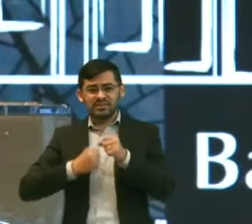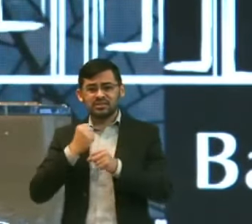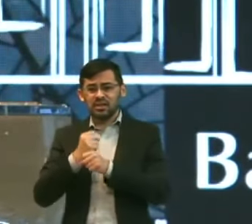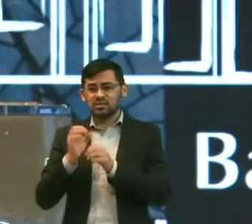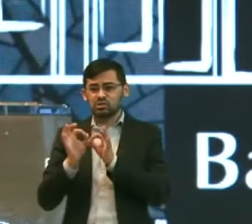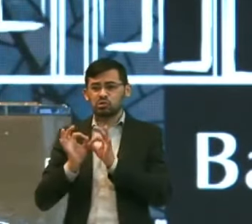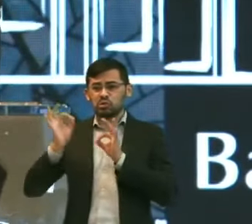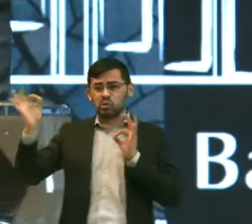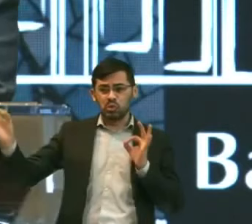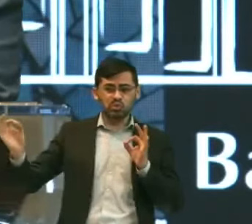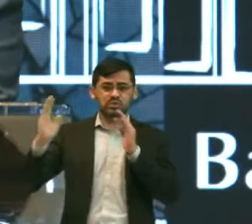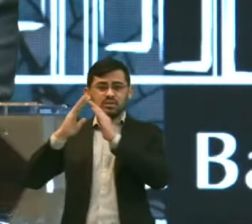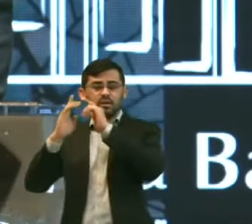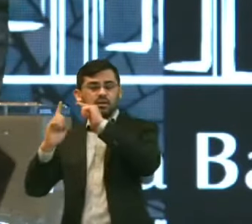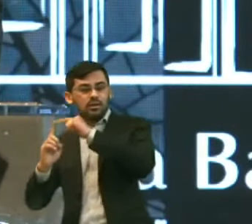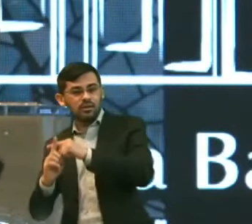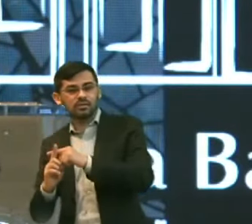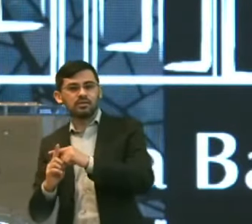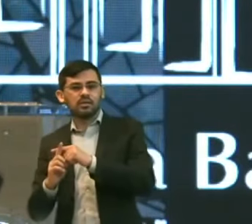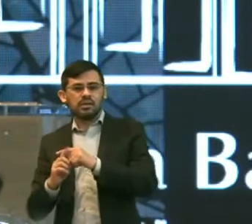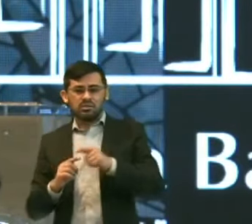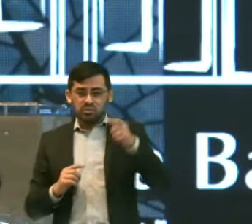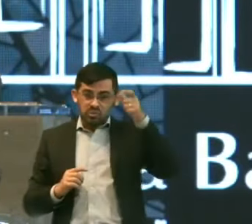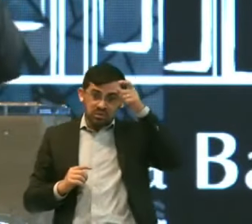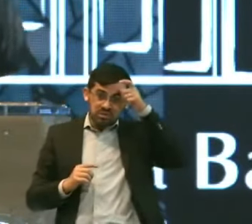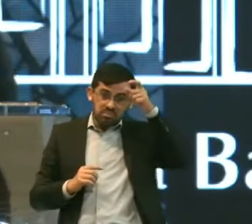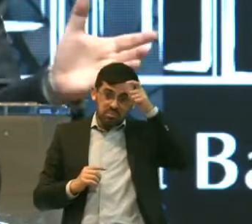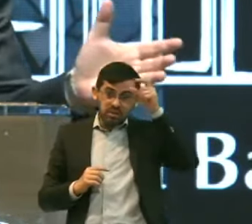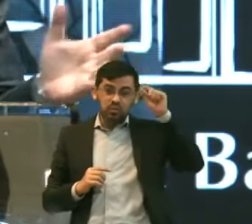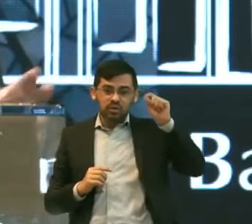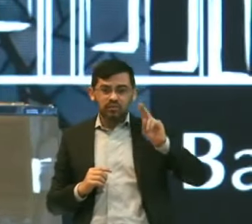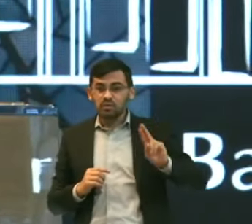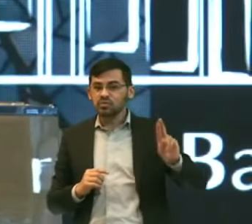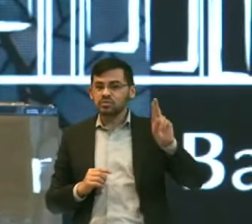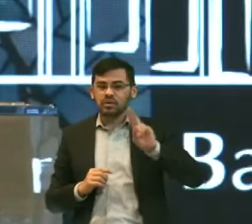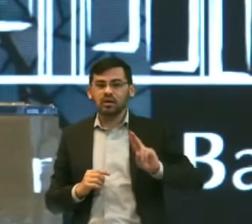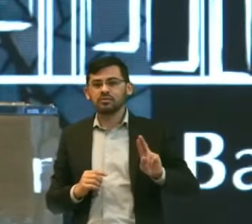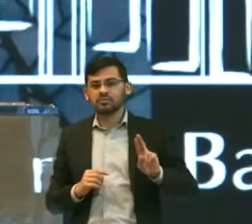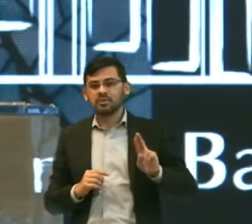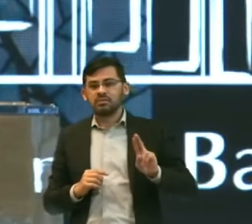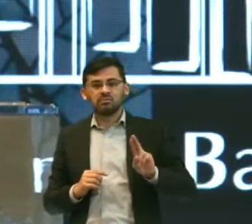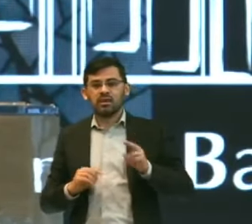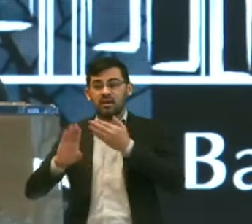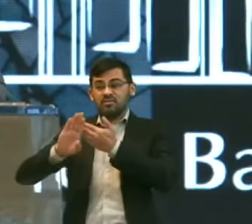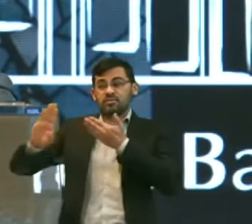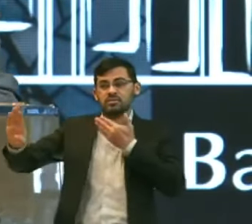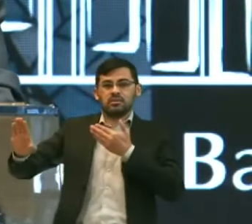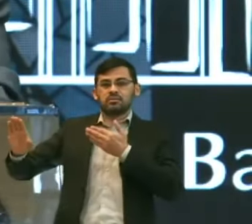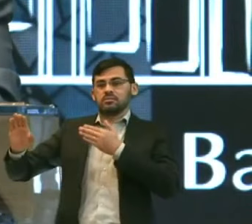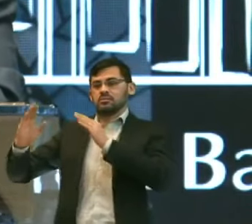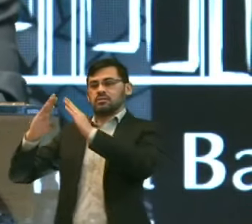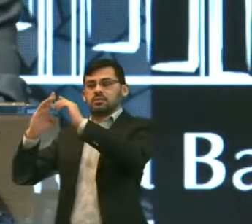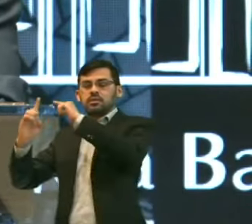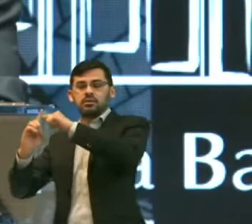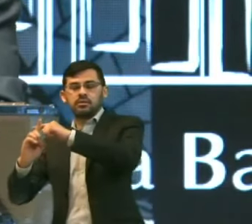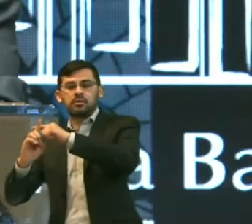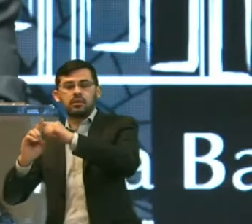fazer de tudo Para que a casa De Deus Não seja o lugar Mais agradável Na vida Delas Nós precisamos De gente Aqui